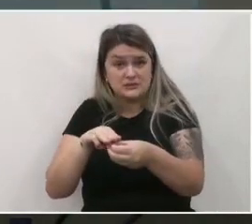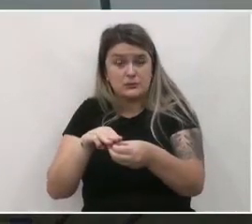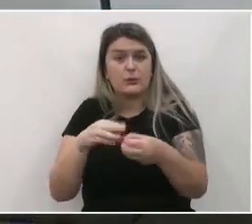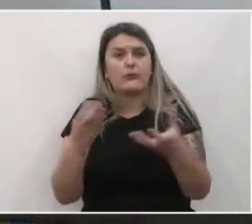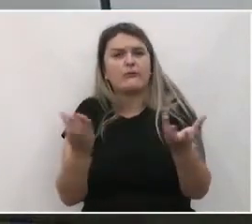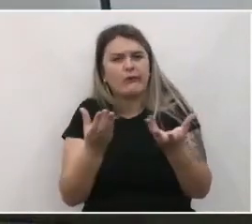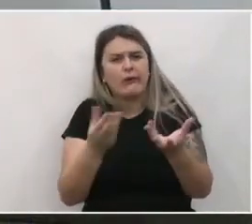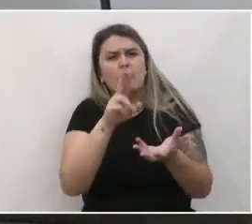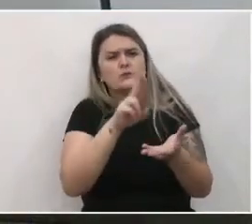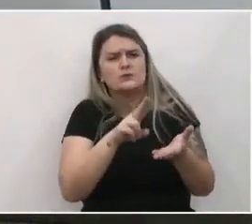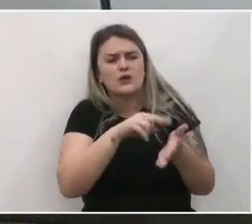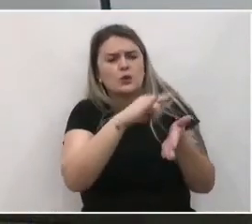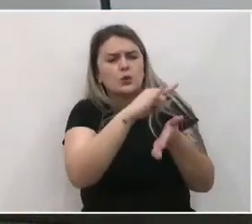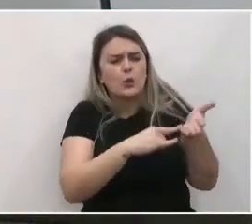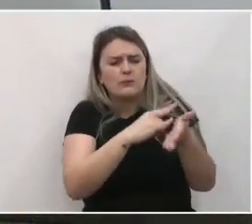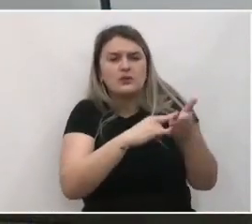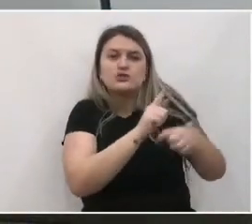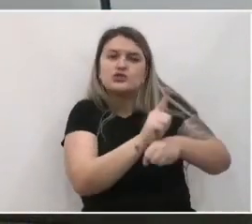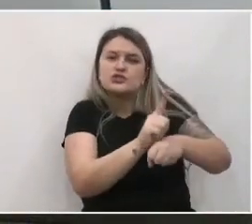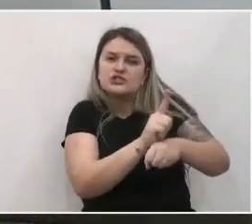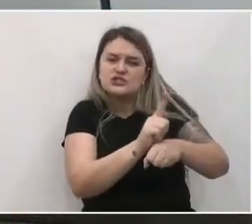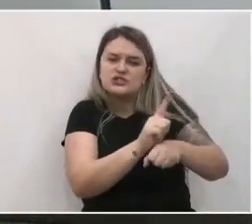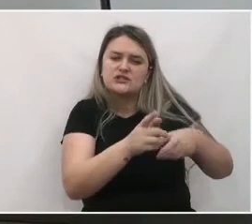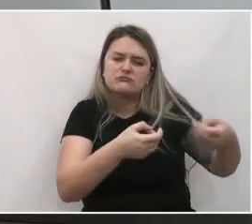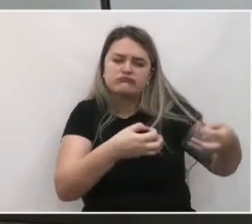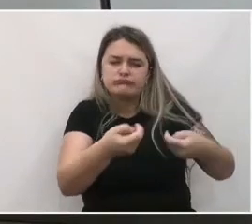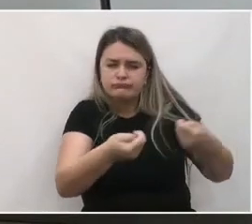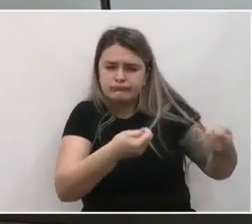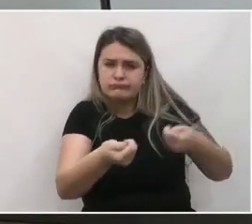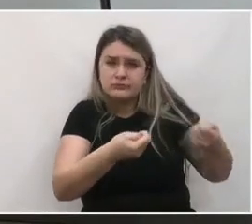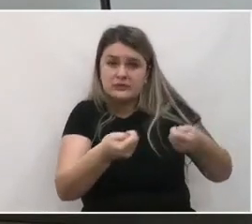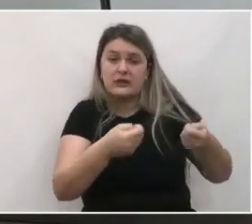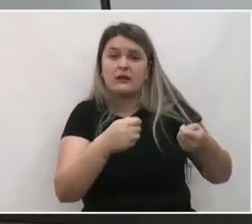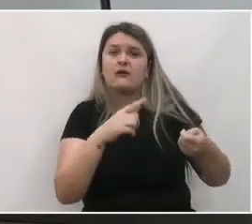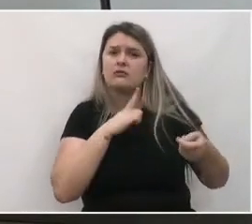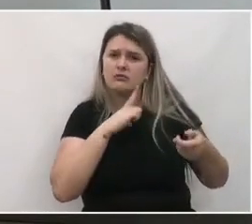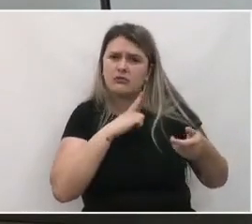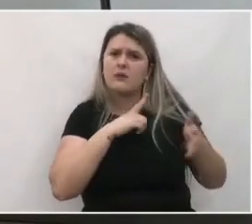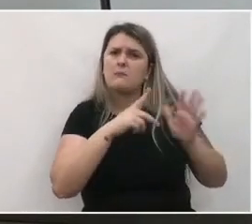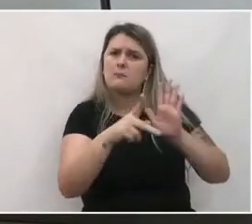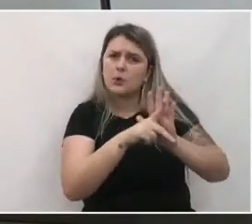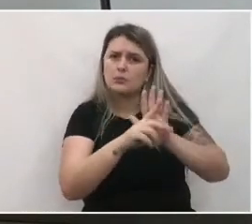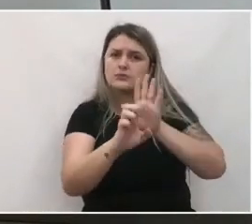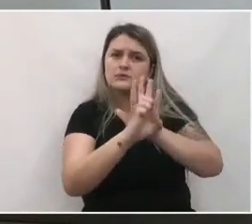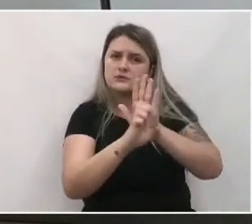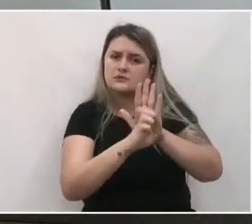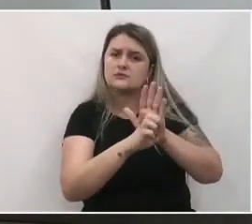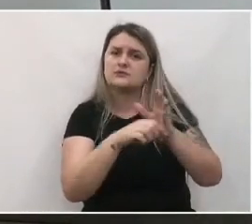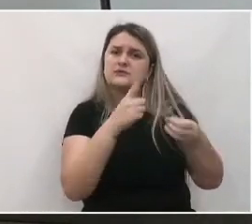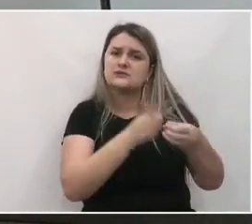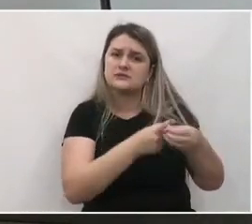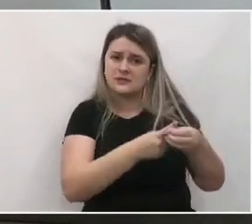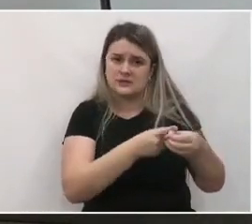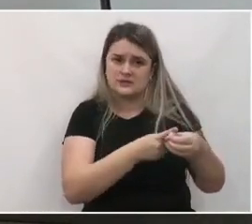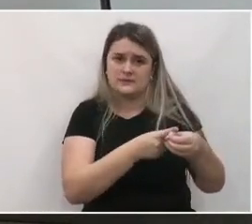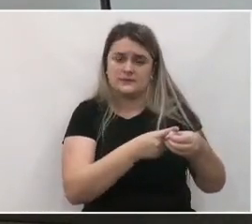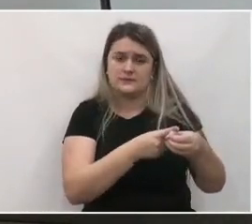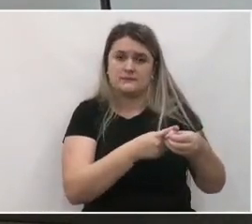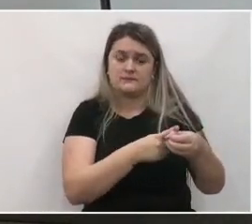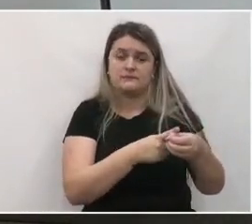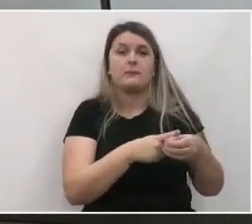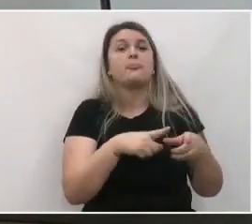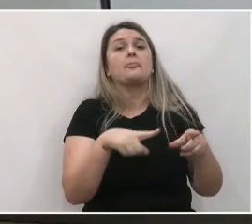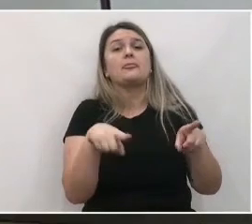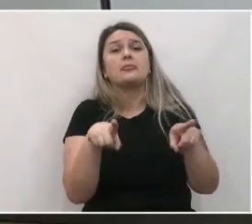instrumentos de gestão urbana previstos no Estatuto da Cidade. São os instrumentos do Estatuto da Cidade e